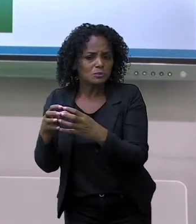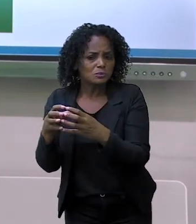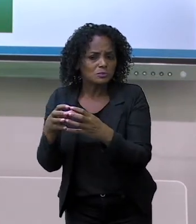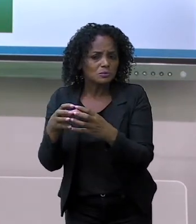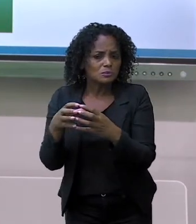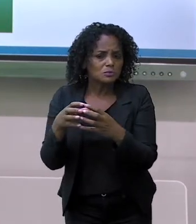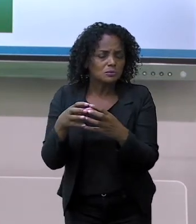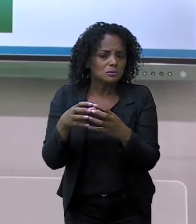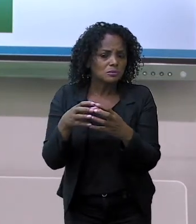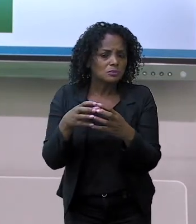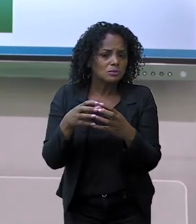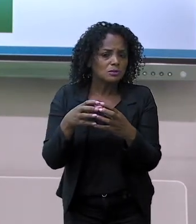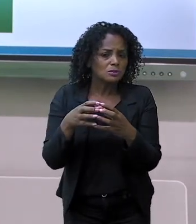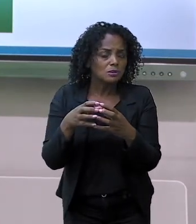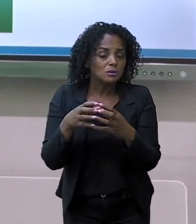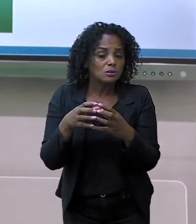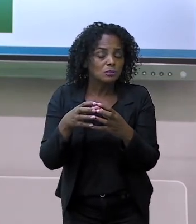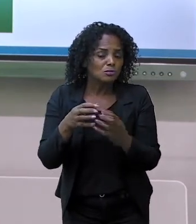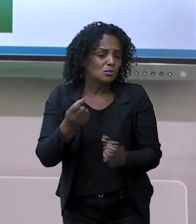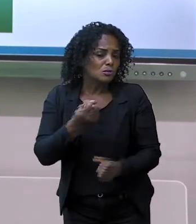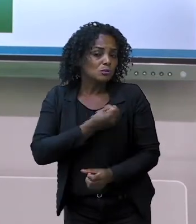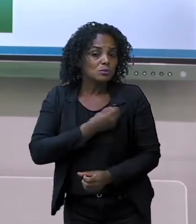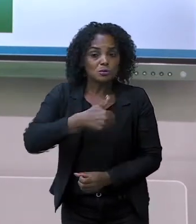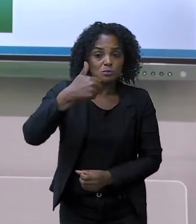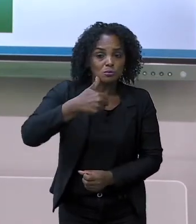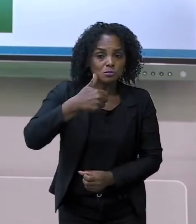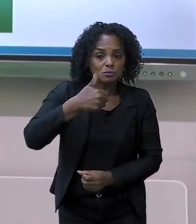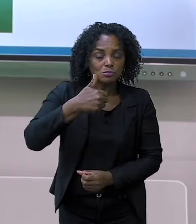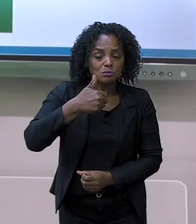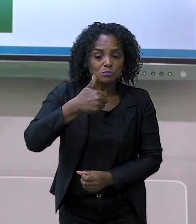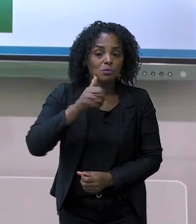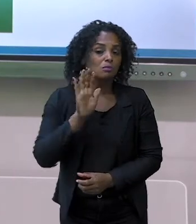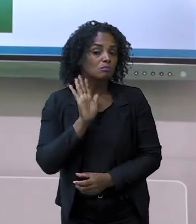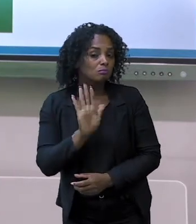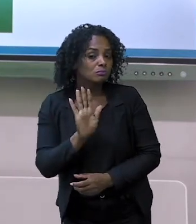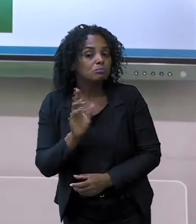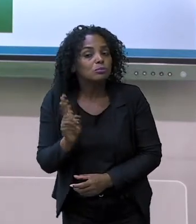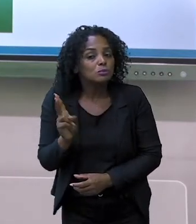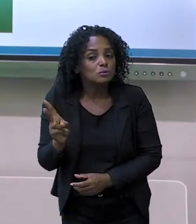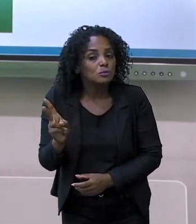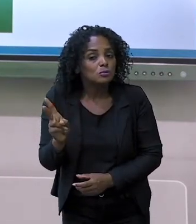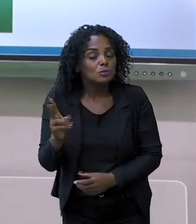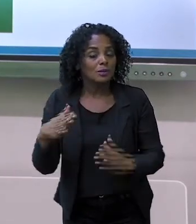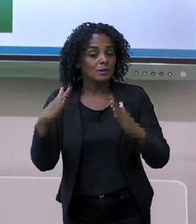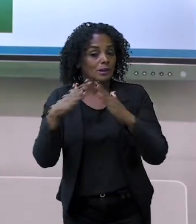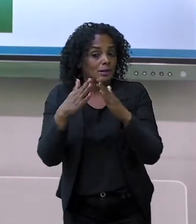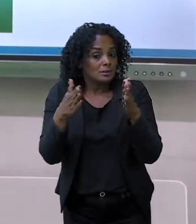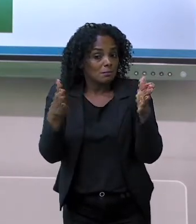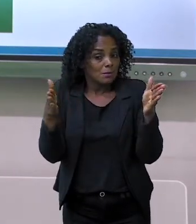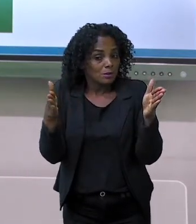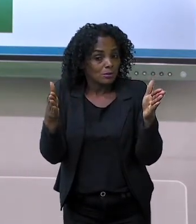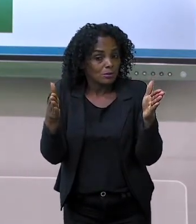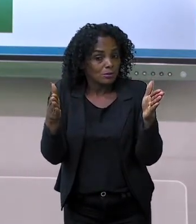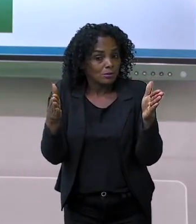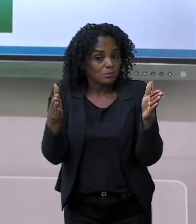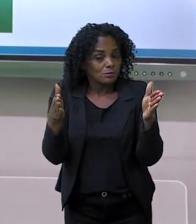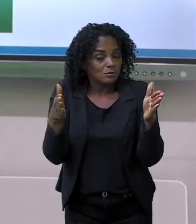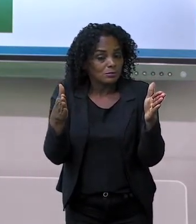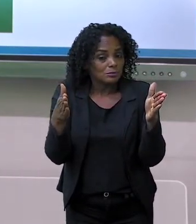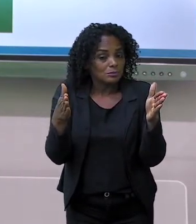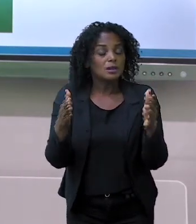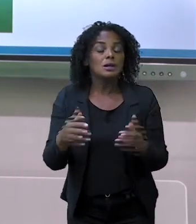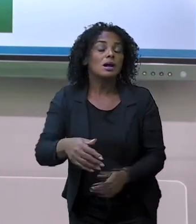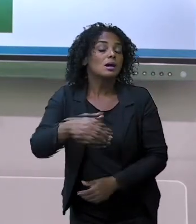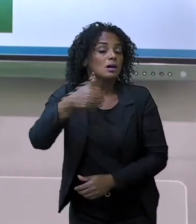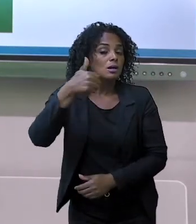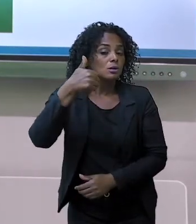certo? O um continua, que é a dezena. O um mais o dois ficou doze. Então, uma